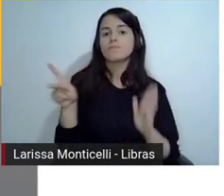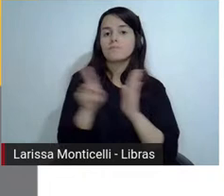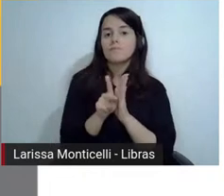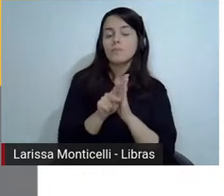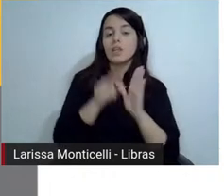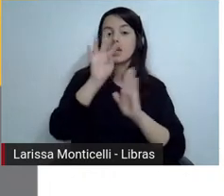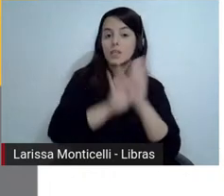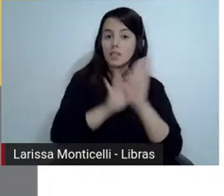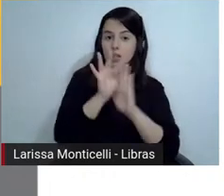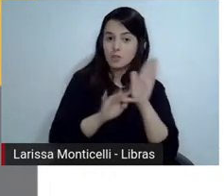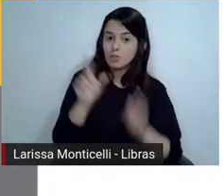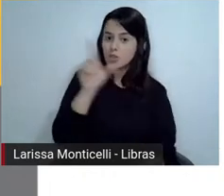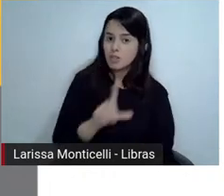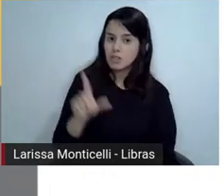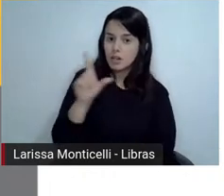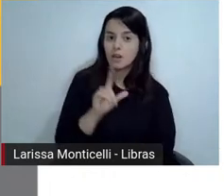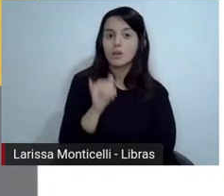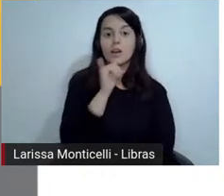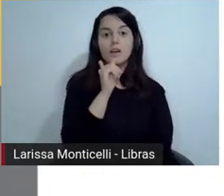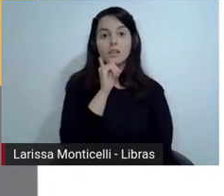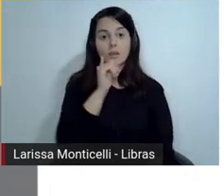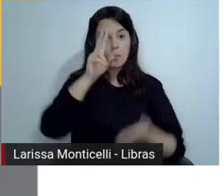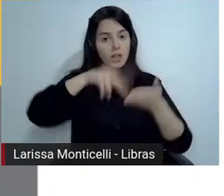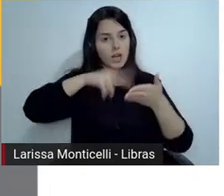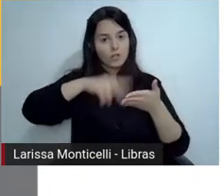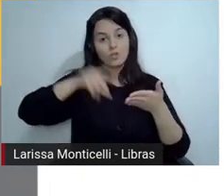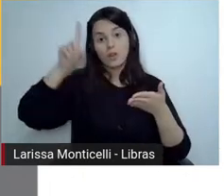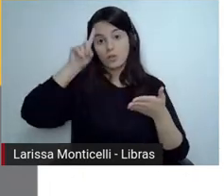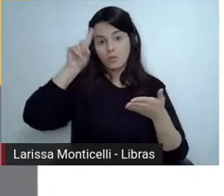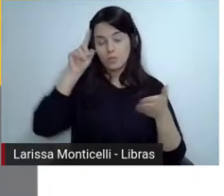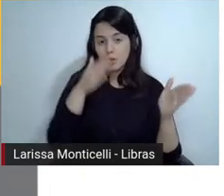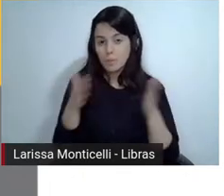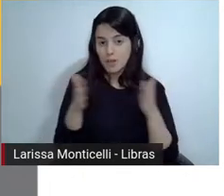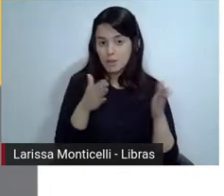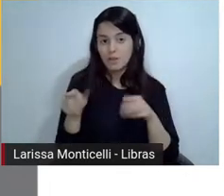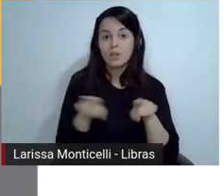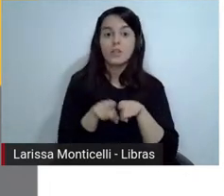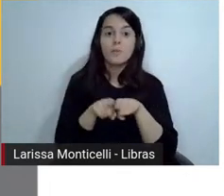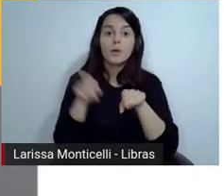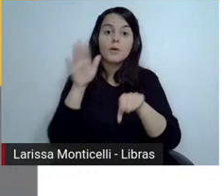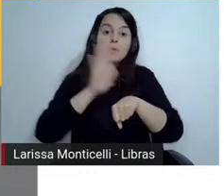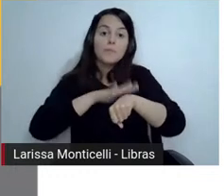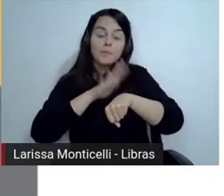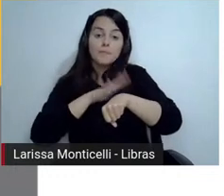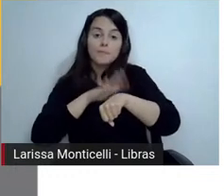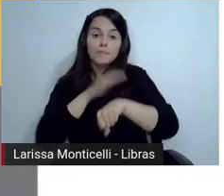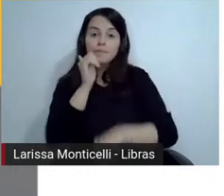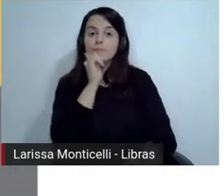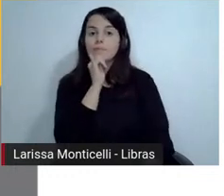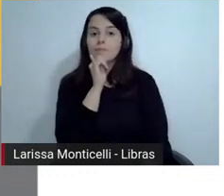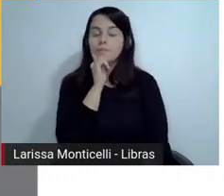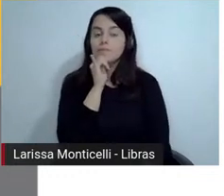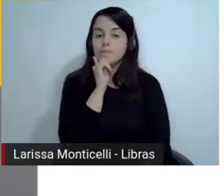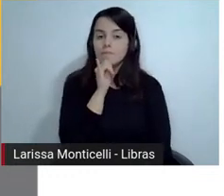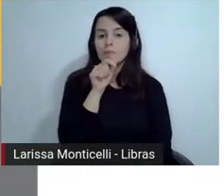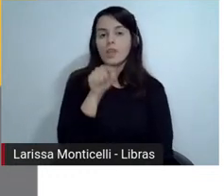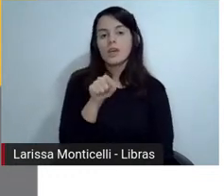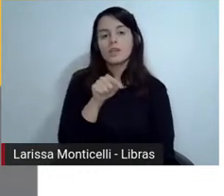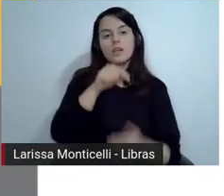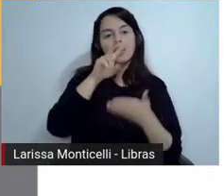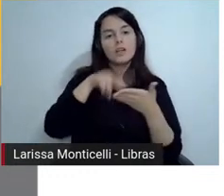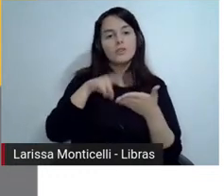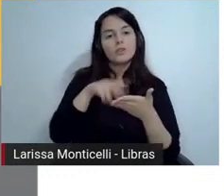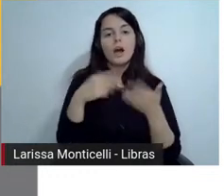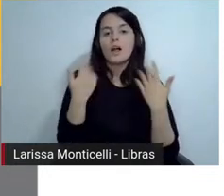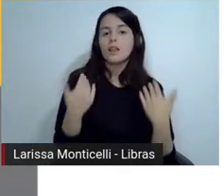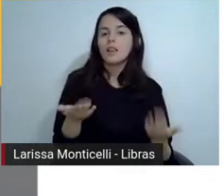como a leitura no cotidiano um momento de leitura mais leve mais